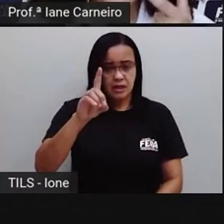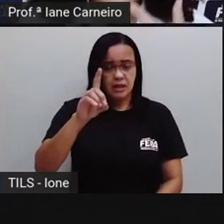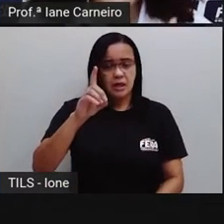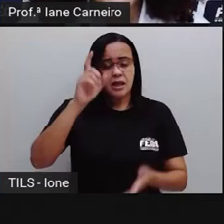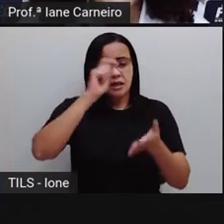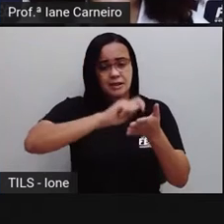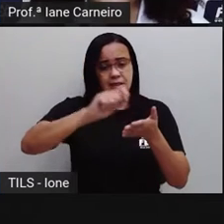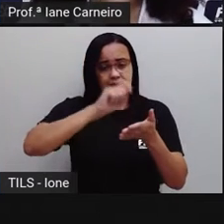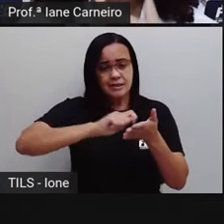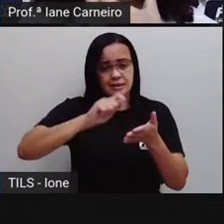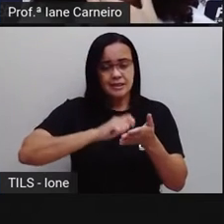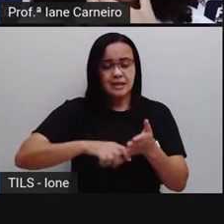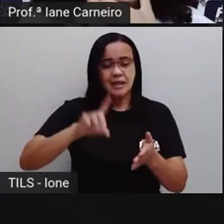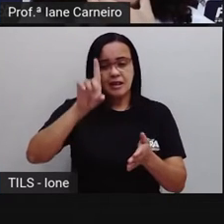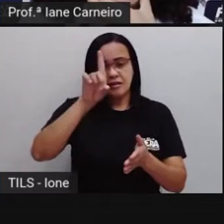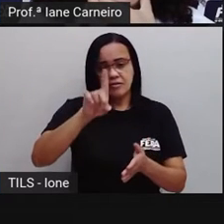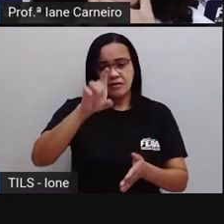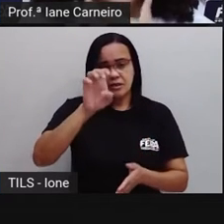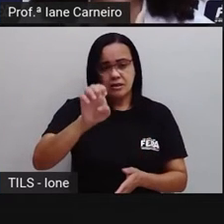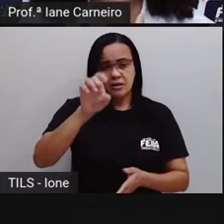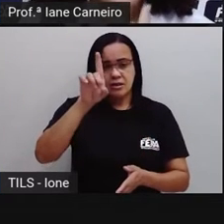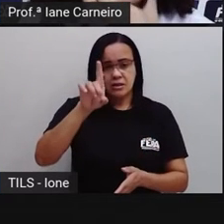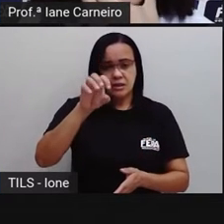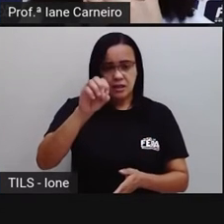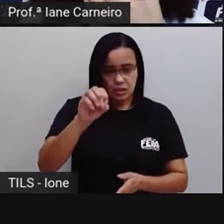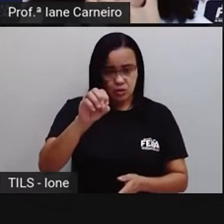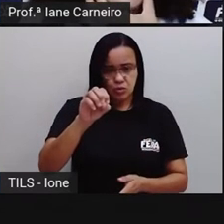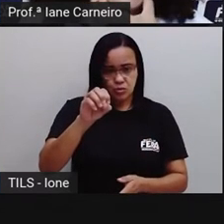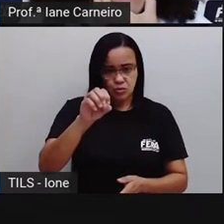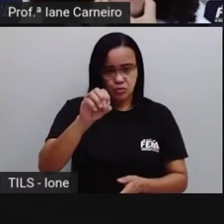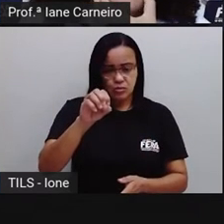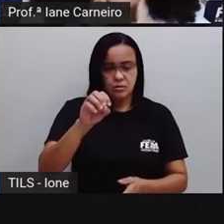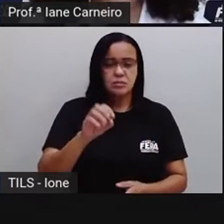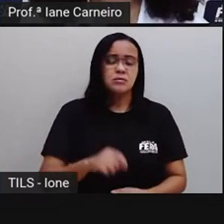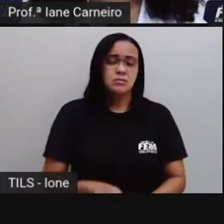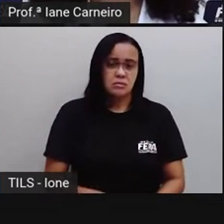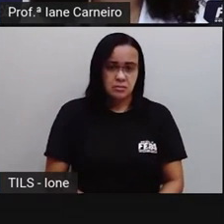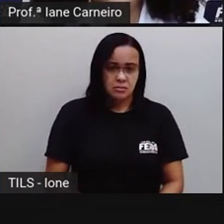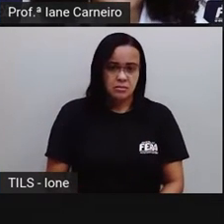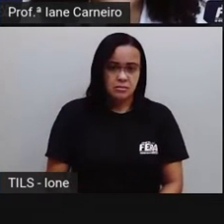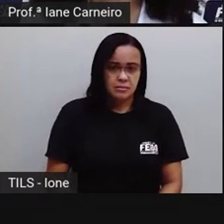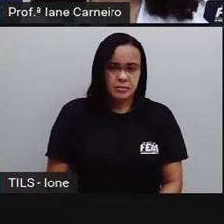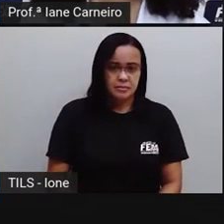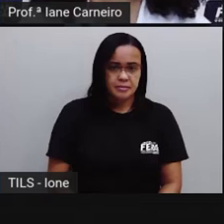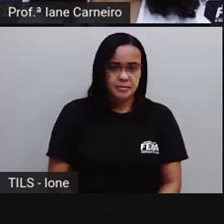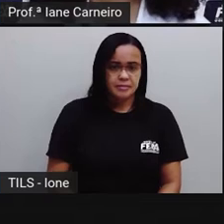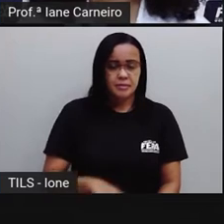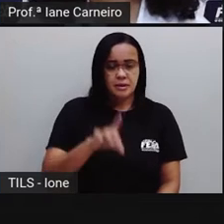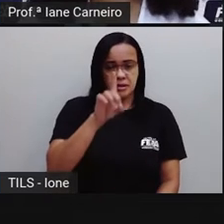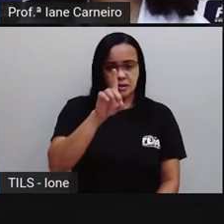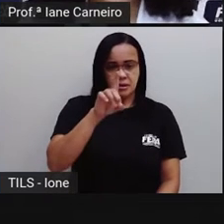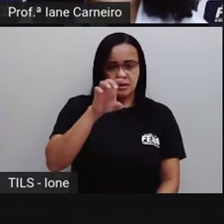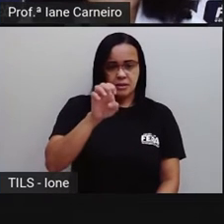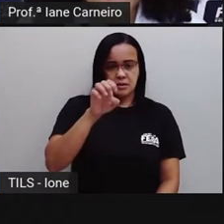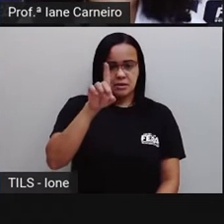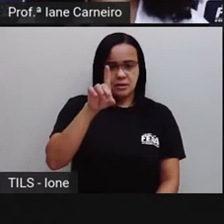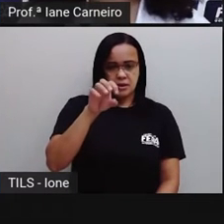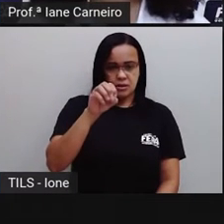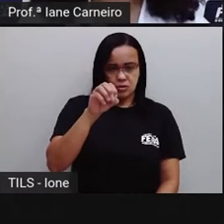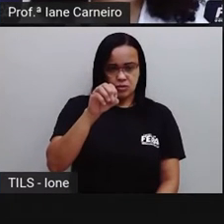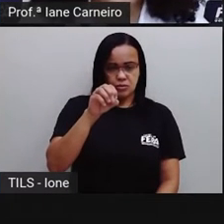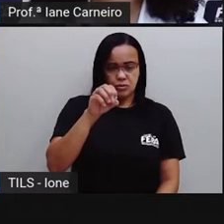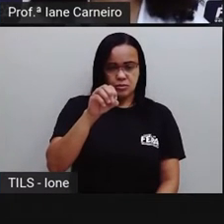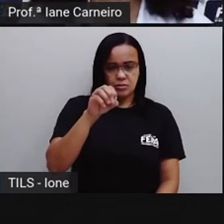dedo. Olha o som do D, ó, a boca também se abre. Dedo. Com a letra D,